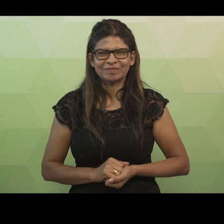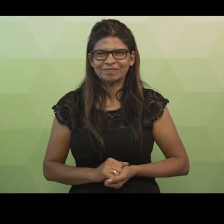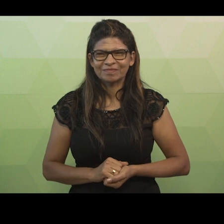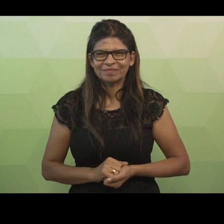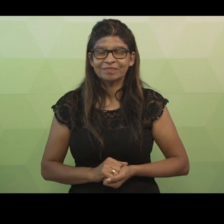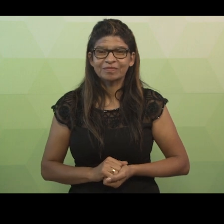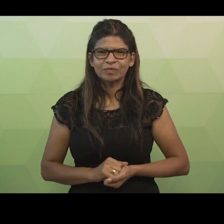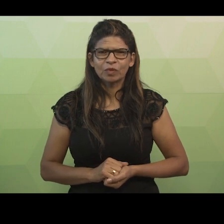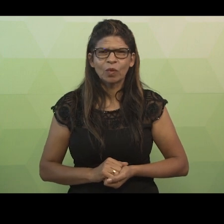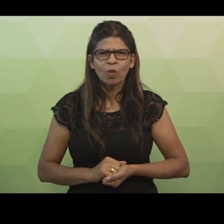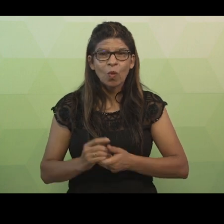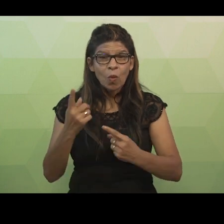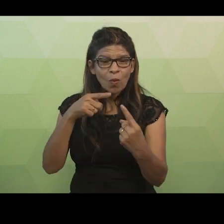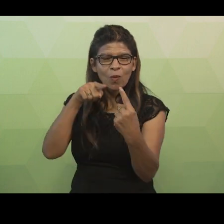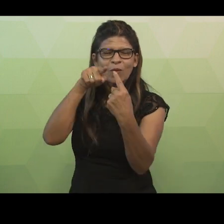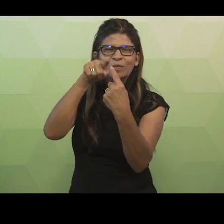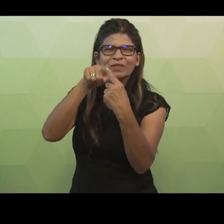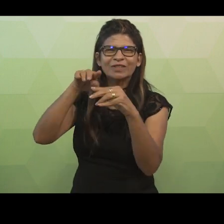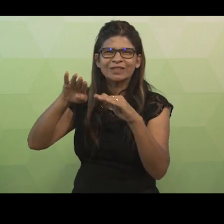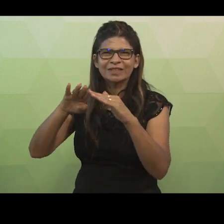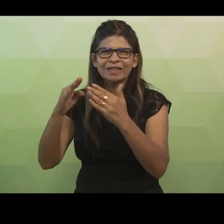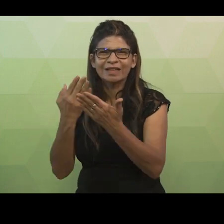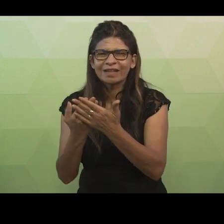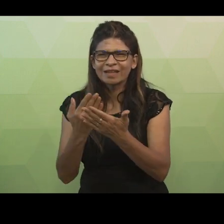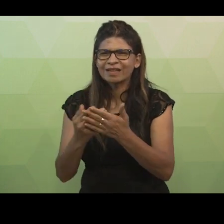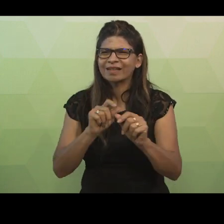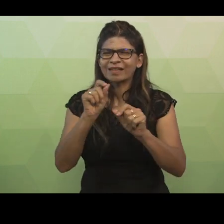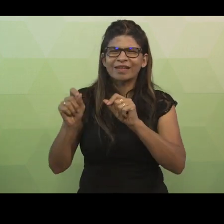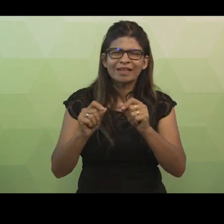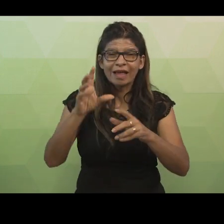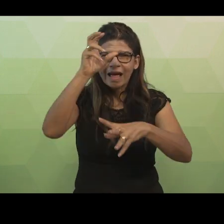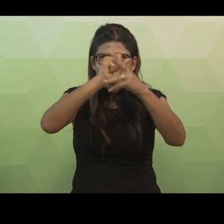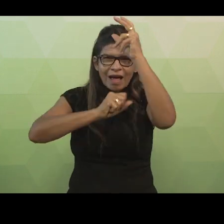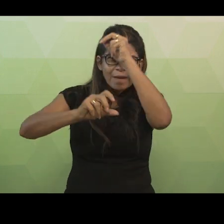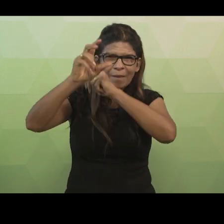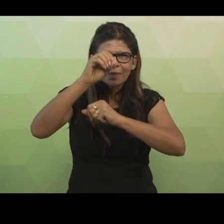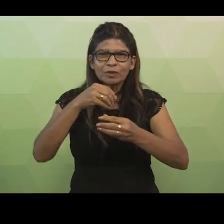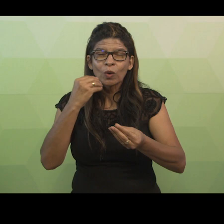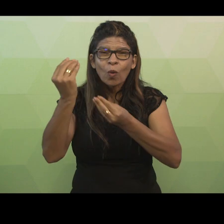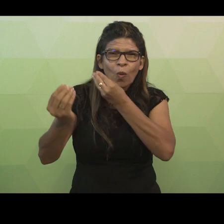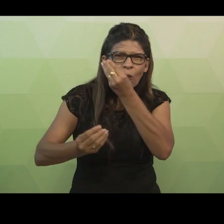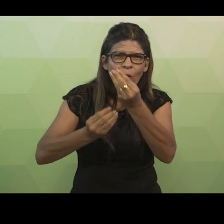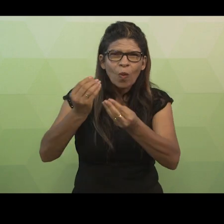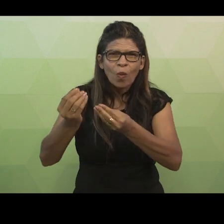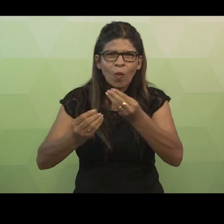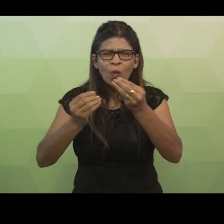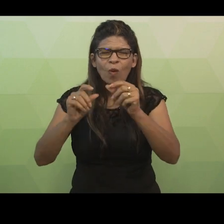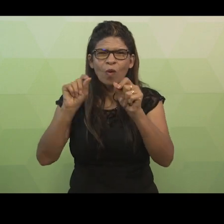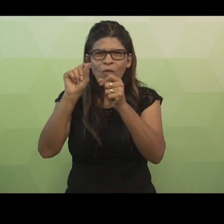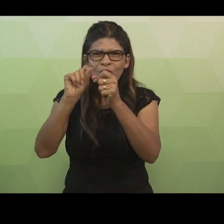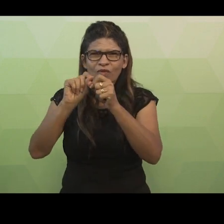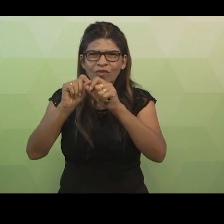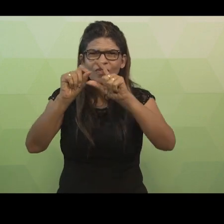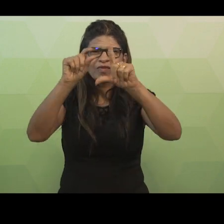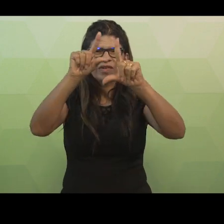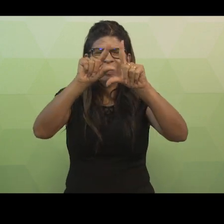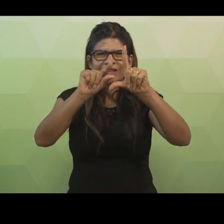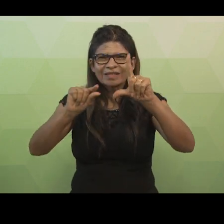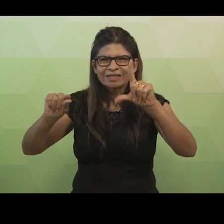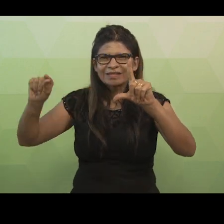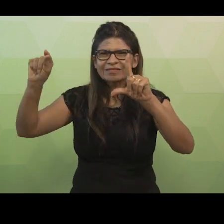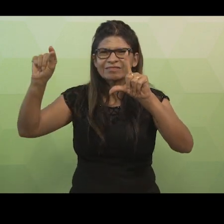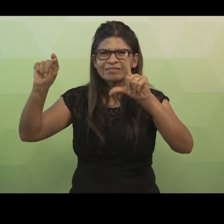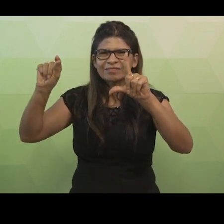O objetivo dessa aula é aprendermos como se realiza a construção de um diagrama de classes através da